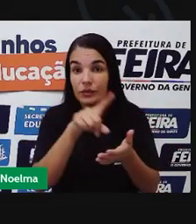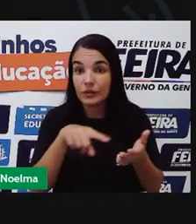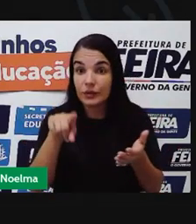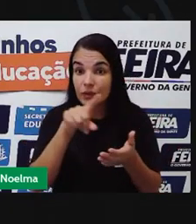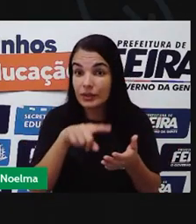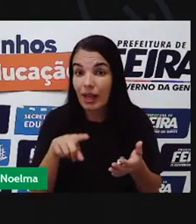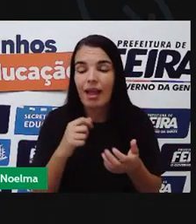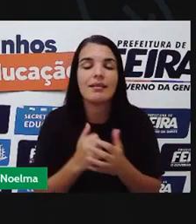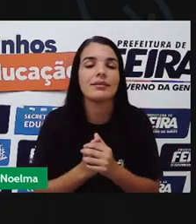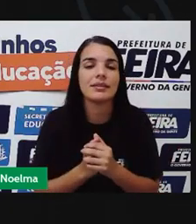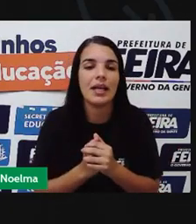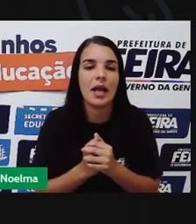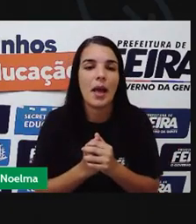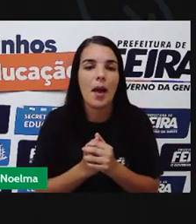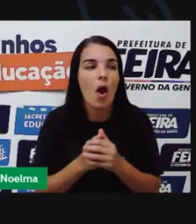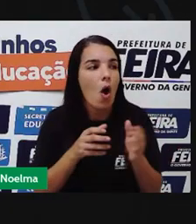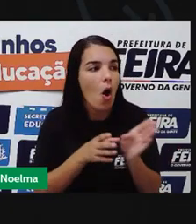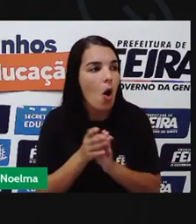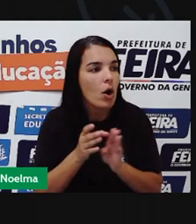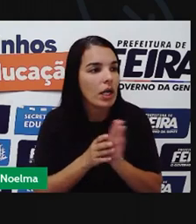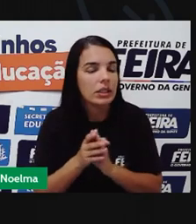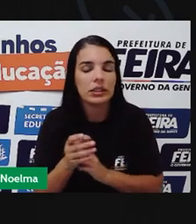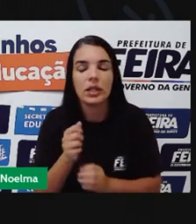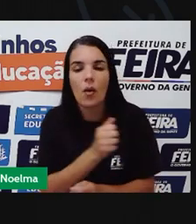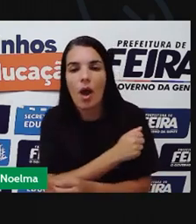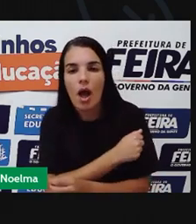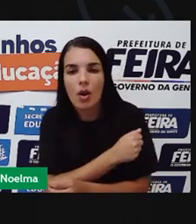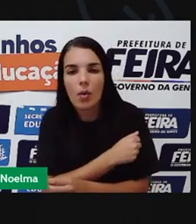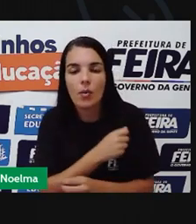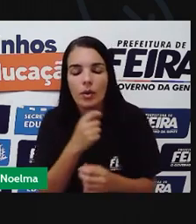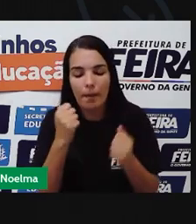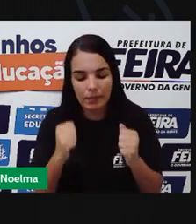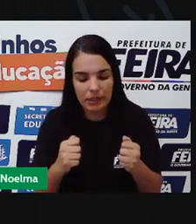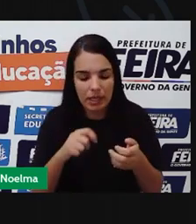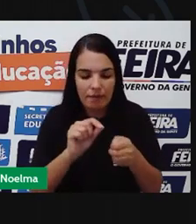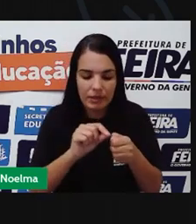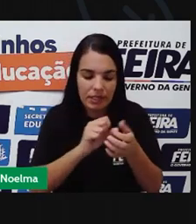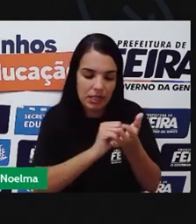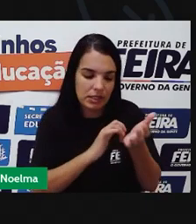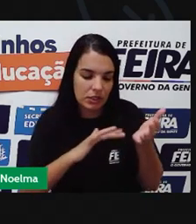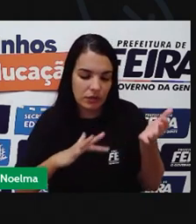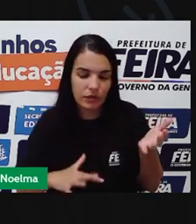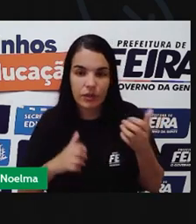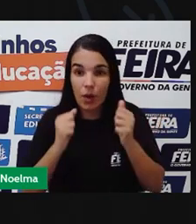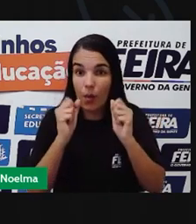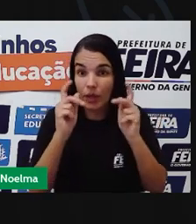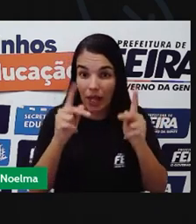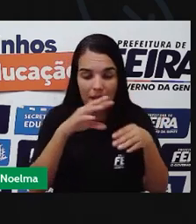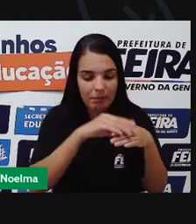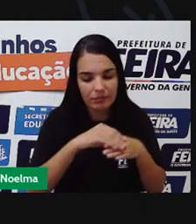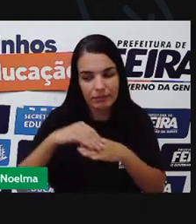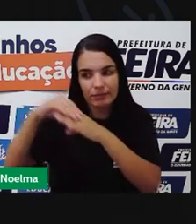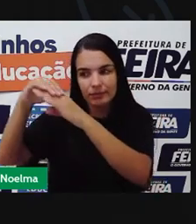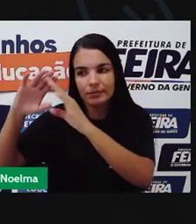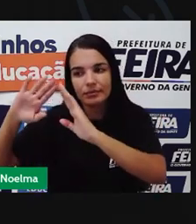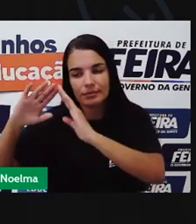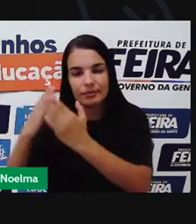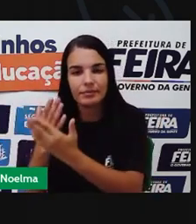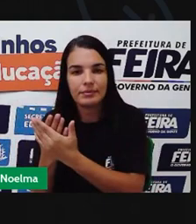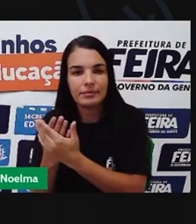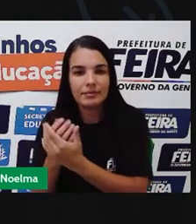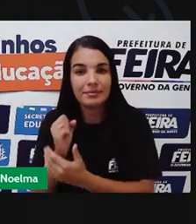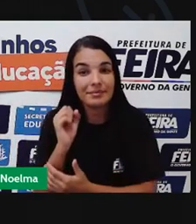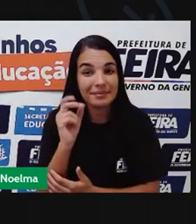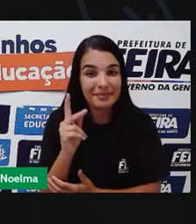O percurso Com atividades Orientações De um aluno Leia direitinho E realiza As suas atividades Que deverão Ser entregues Às escolas De